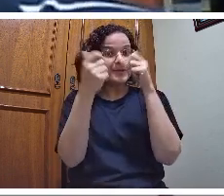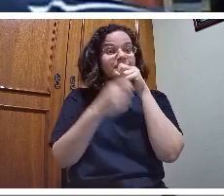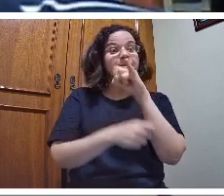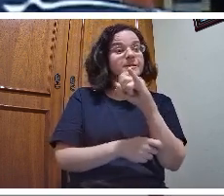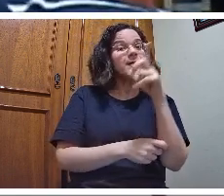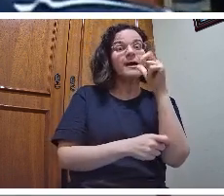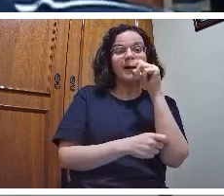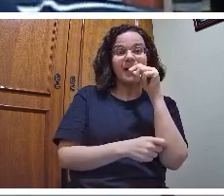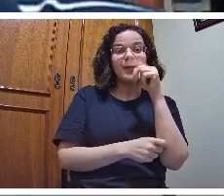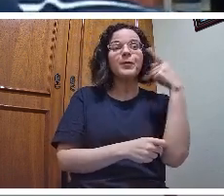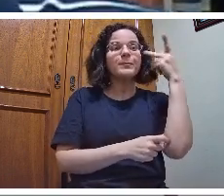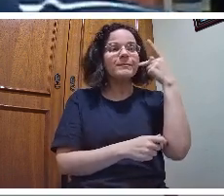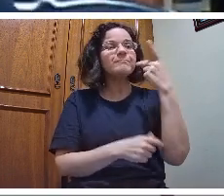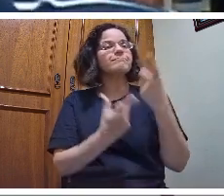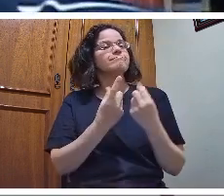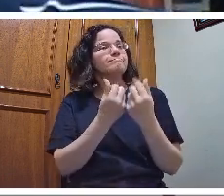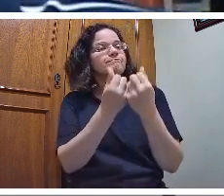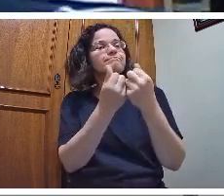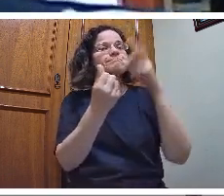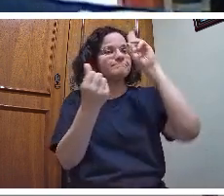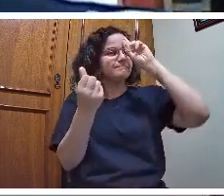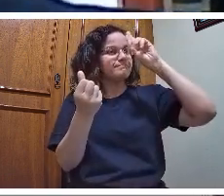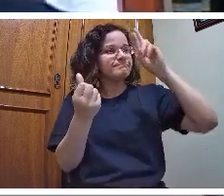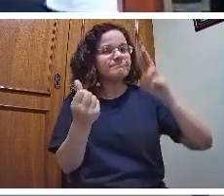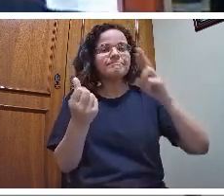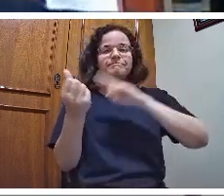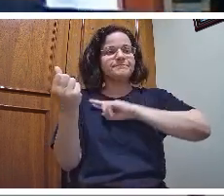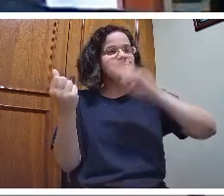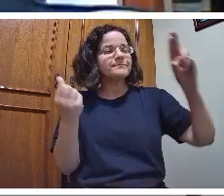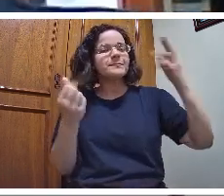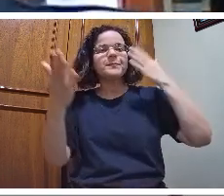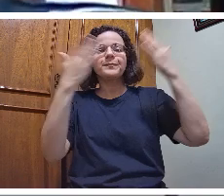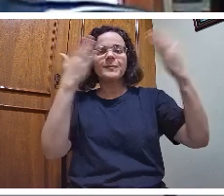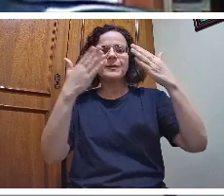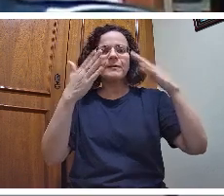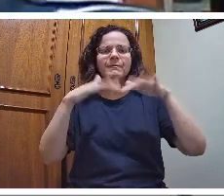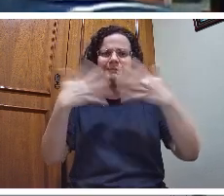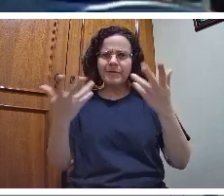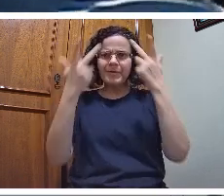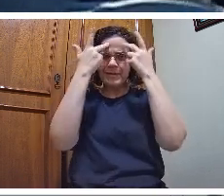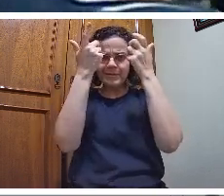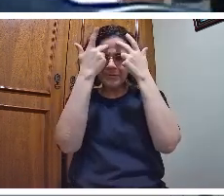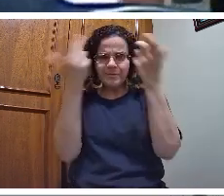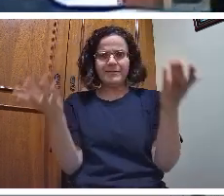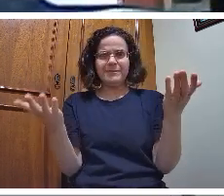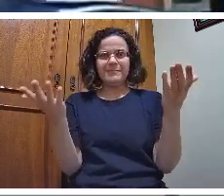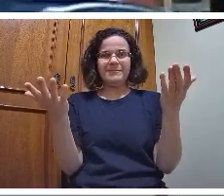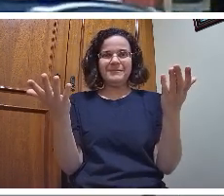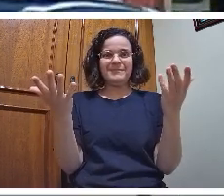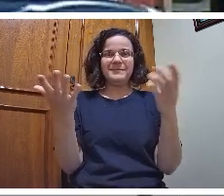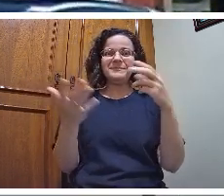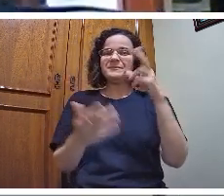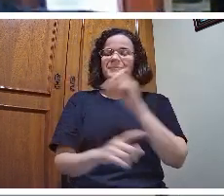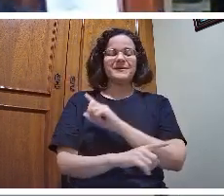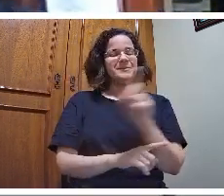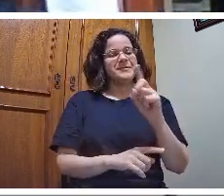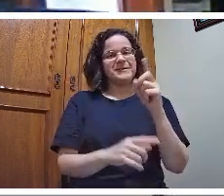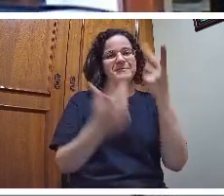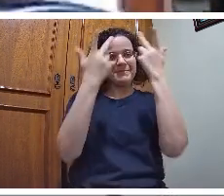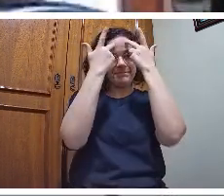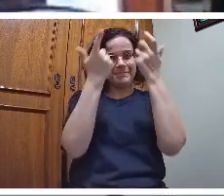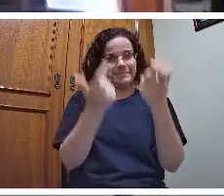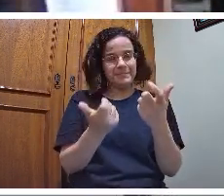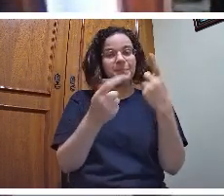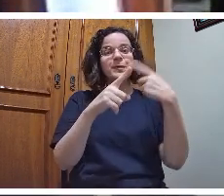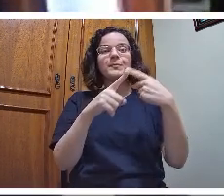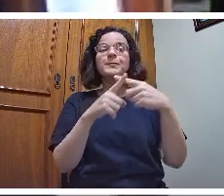social, histórica, religiosa, psicológica, ela é natural? Não é mais natural. Esta é uma água histórica feita em imagem e